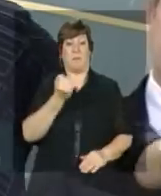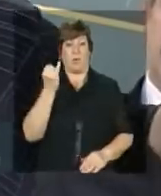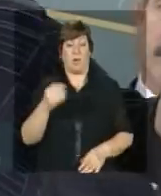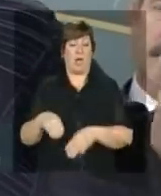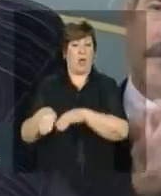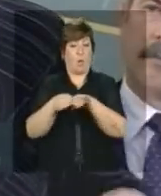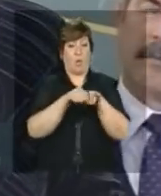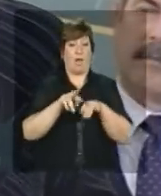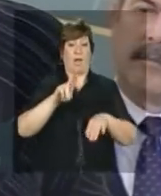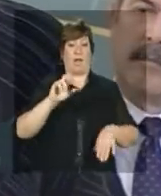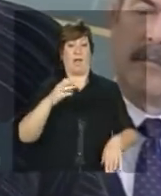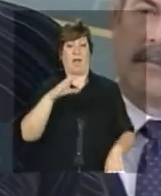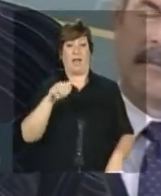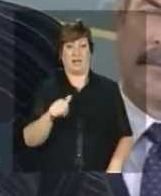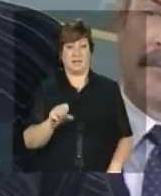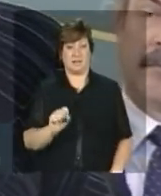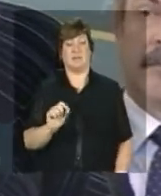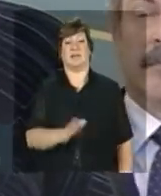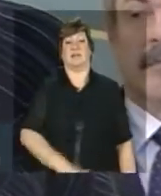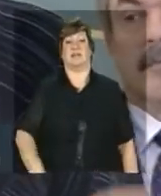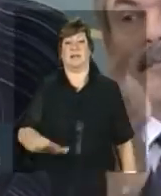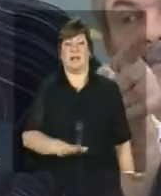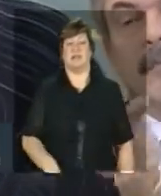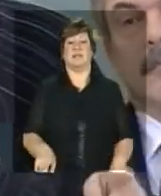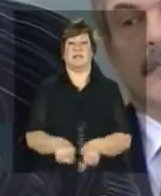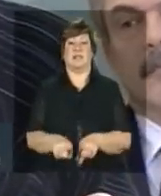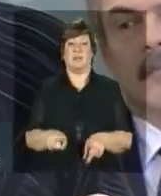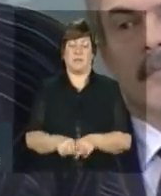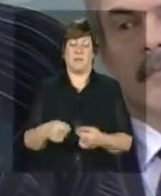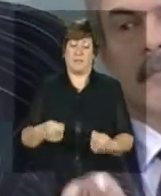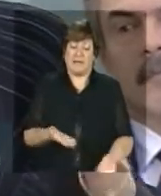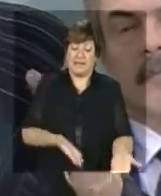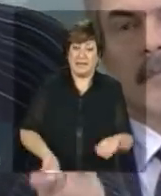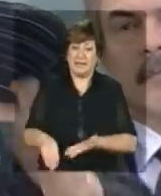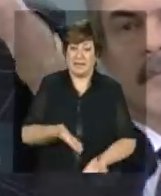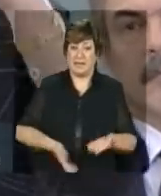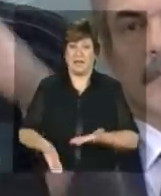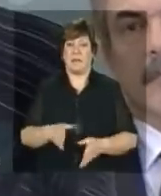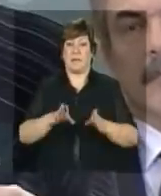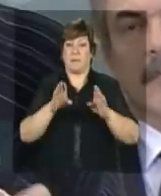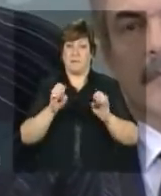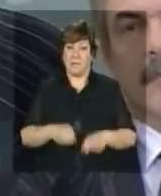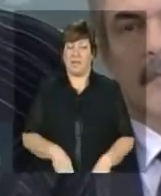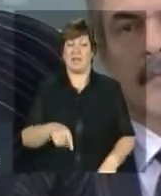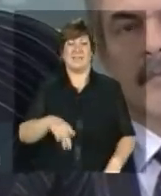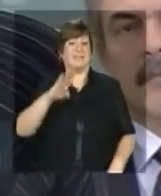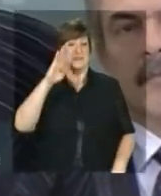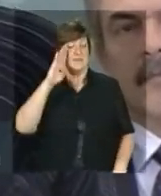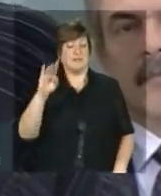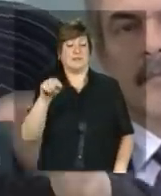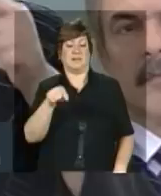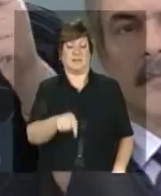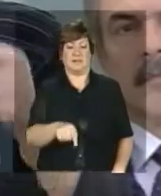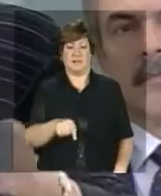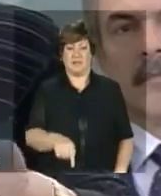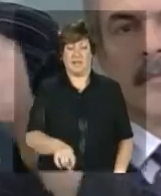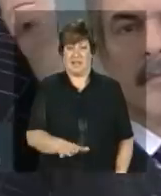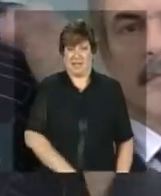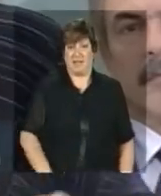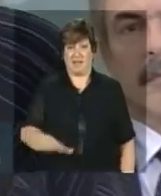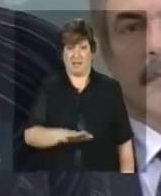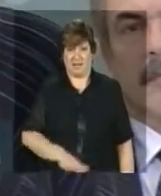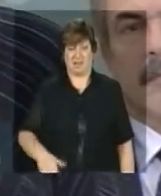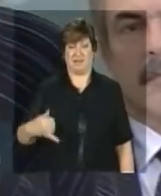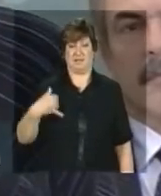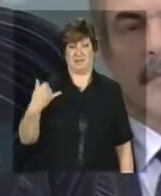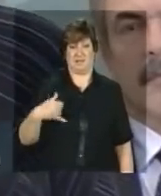de criança ser tratada como centro do problema porque uma criança